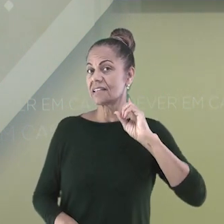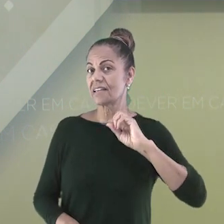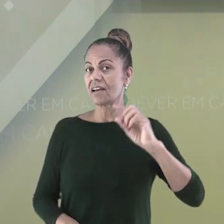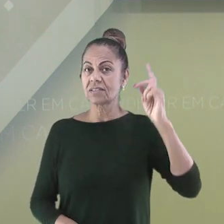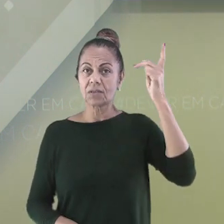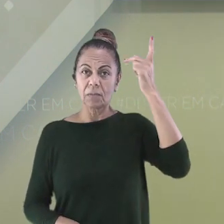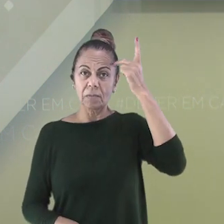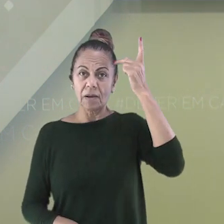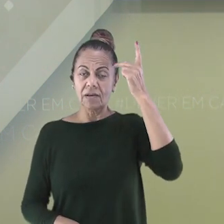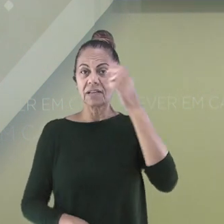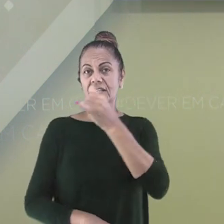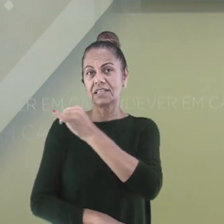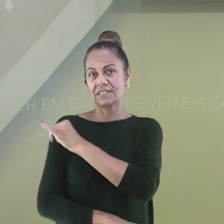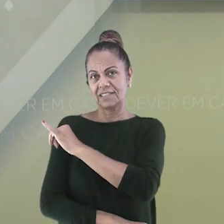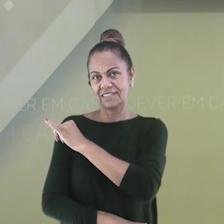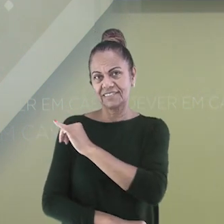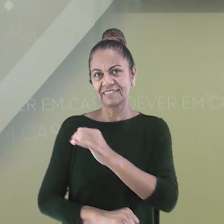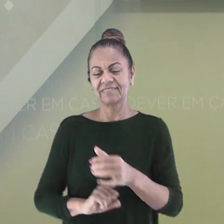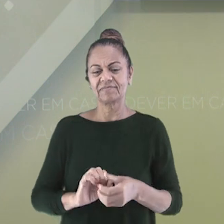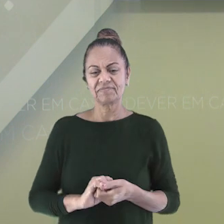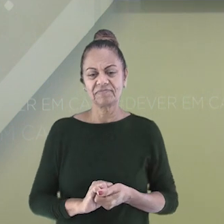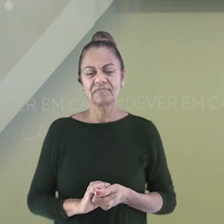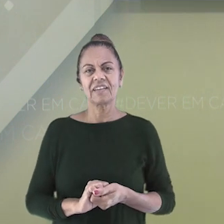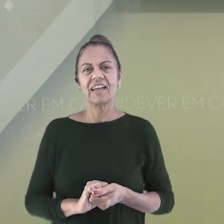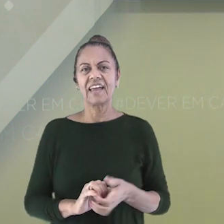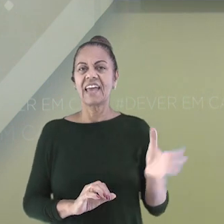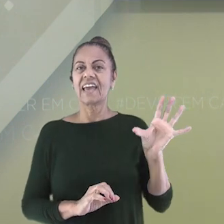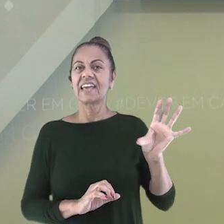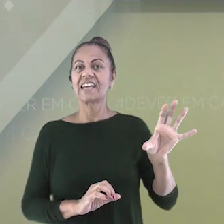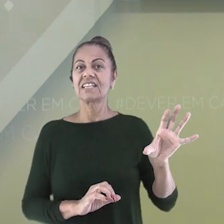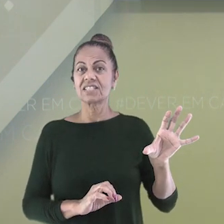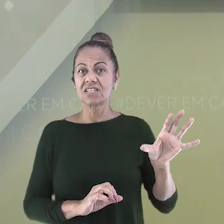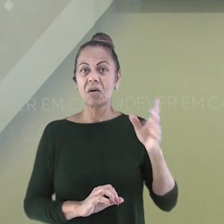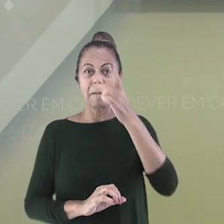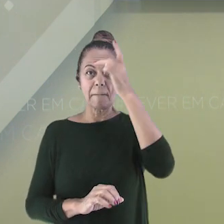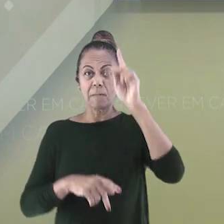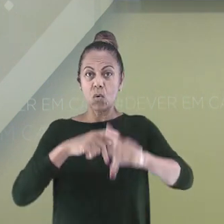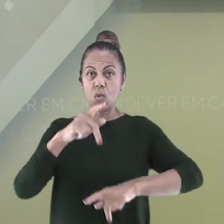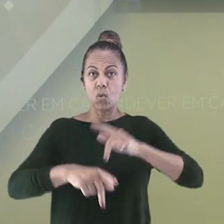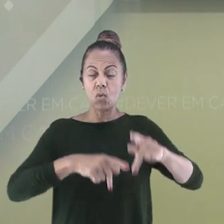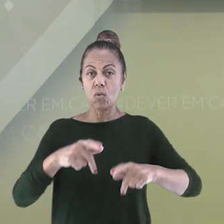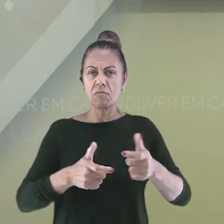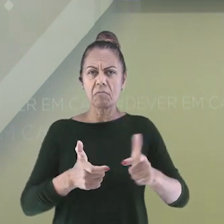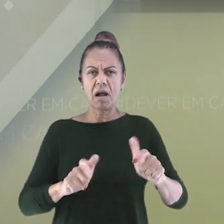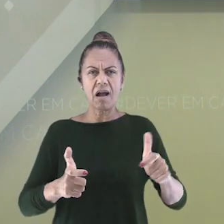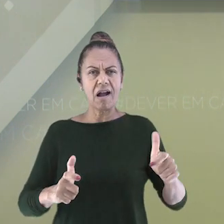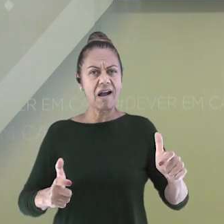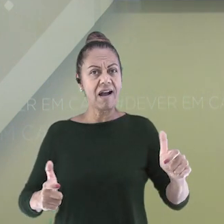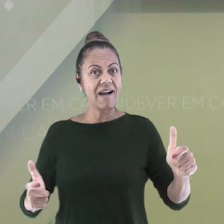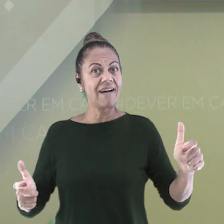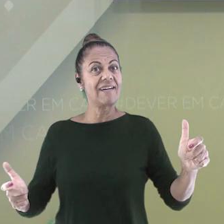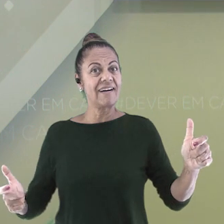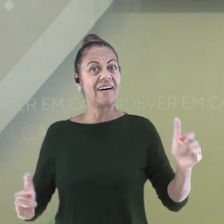São Paulo e Rio de Janeiro. É a região mais populosa do Brasil, sendo também a área